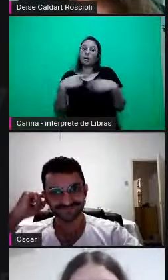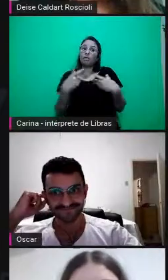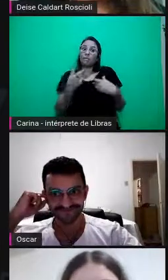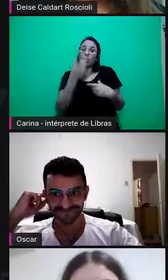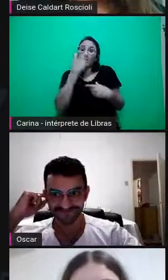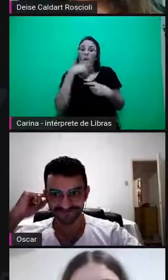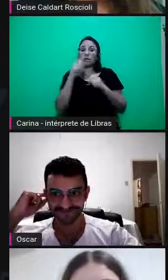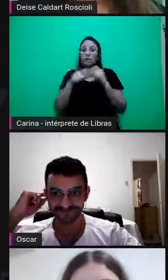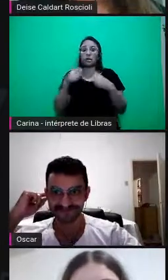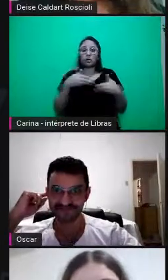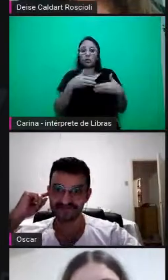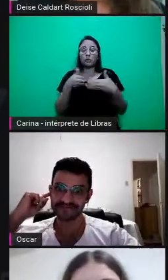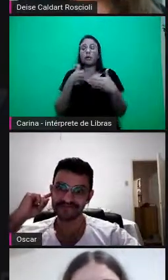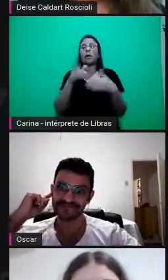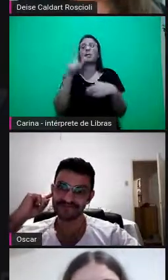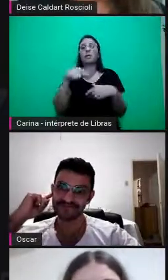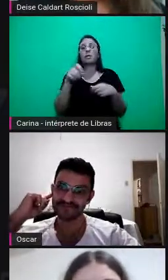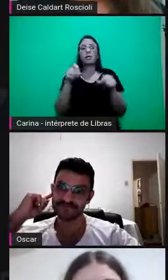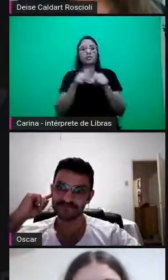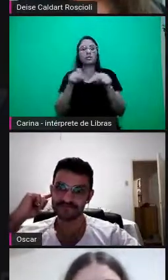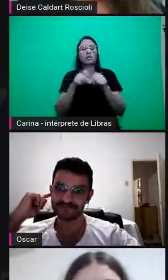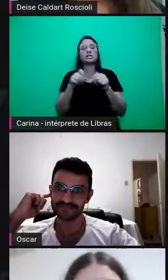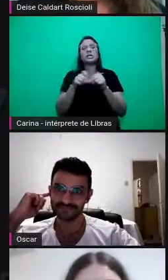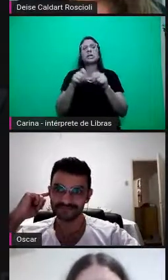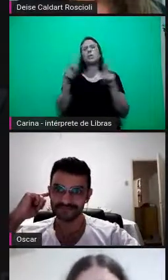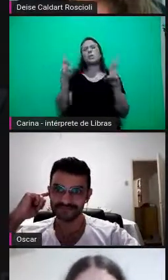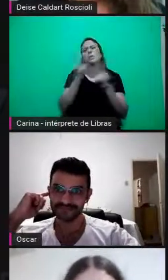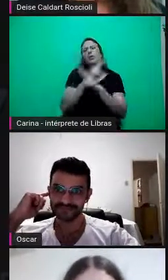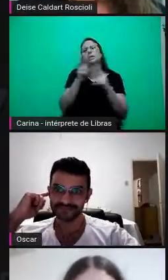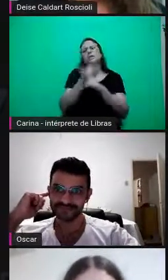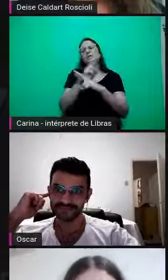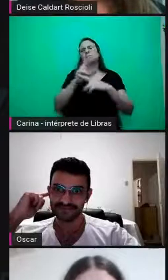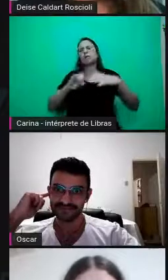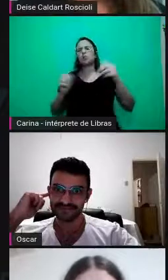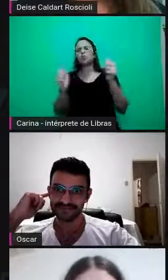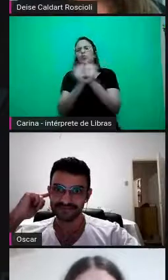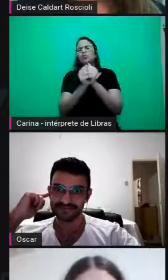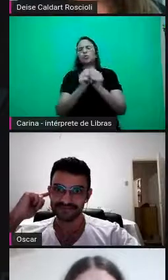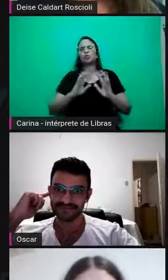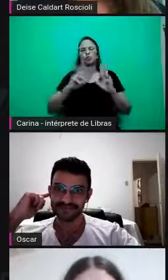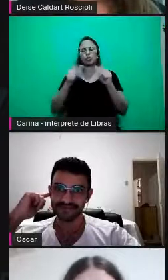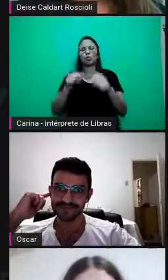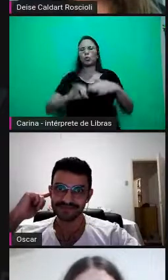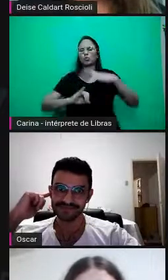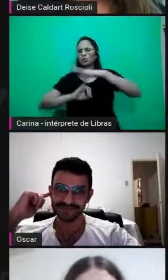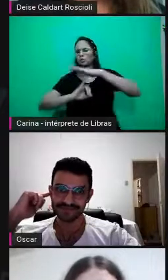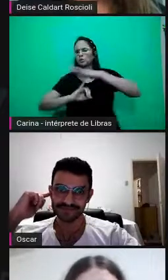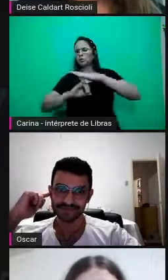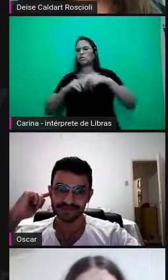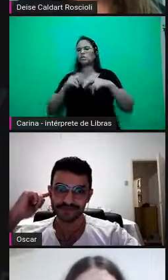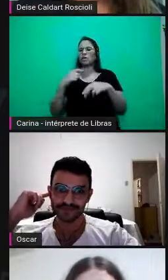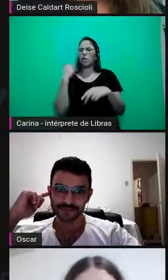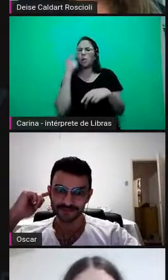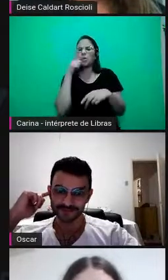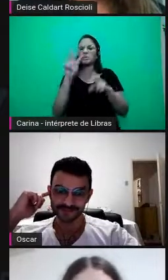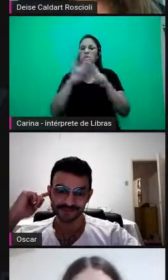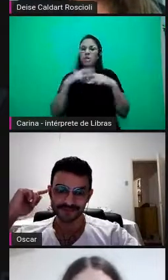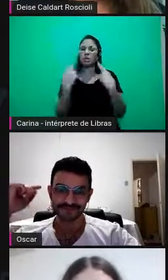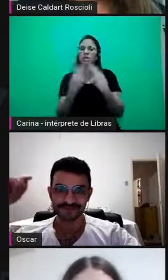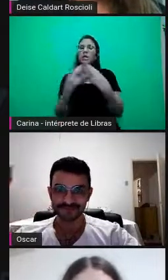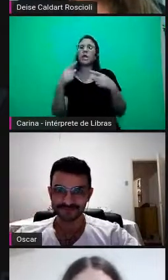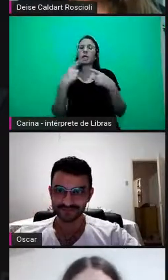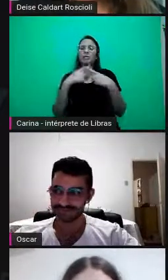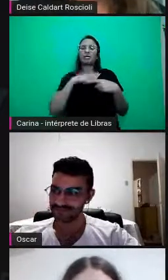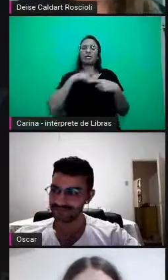interinstitucionais, né, intercamp, que a gente consiga reunir, porque a gente tem também uma pluralidade muito grande,